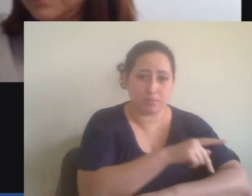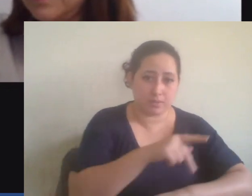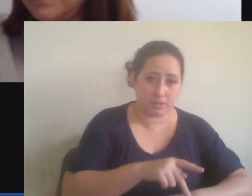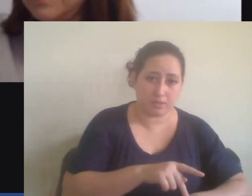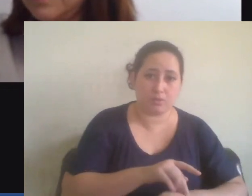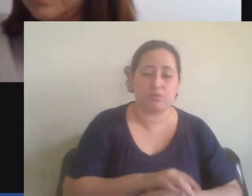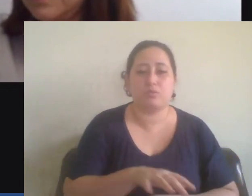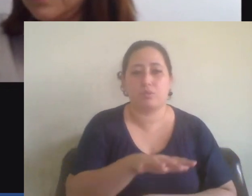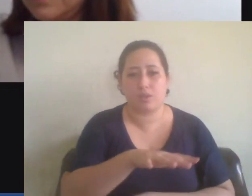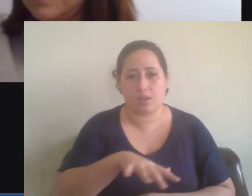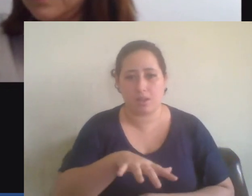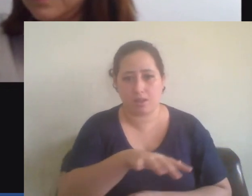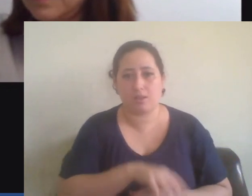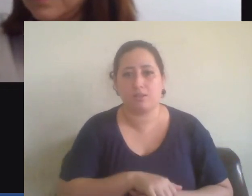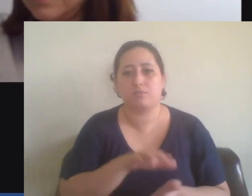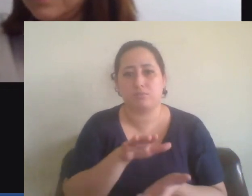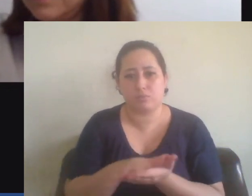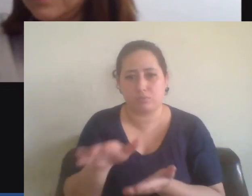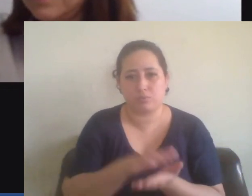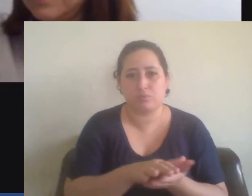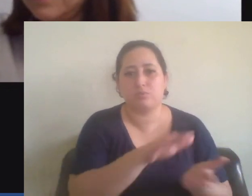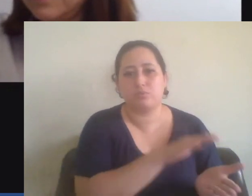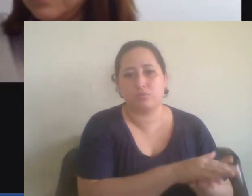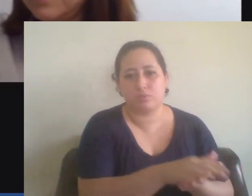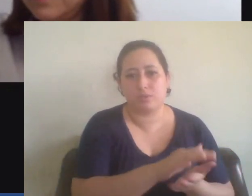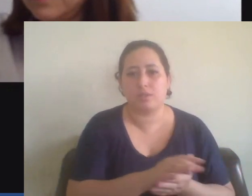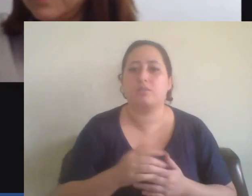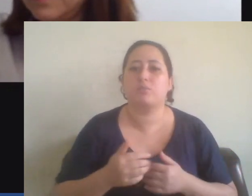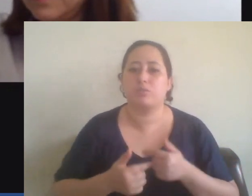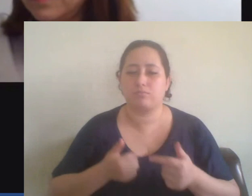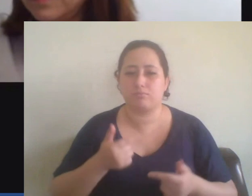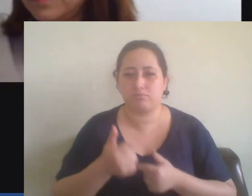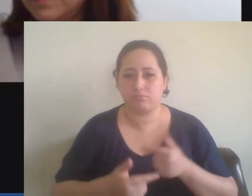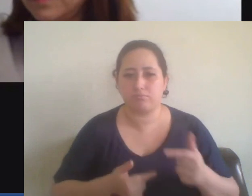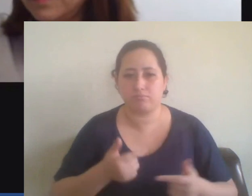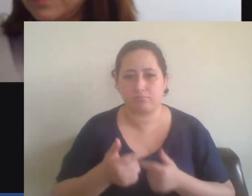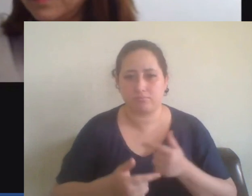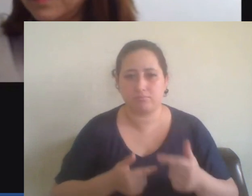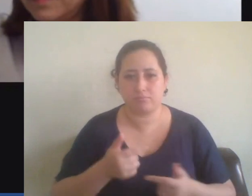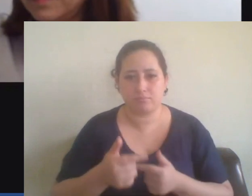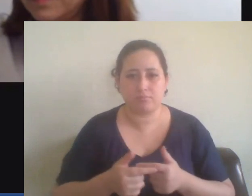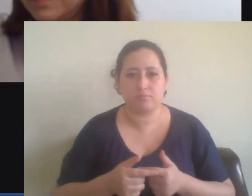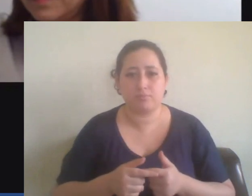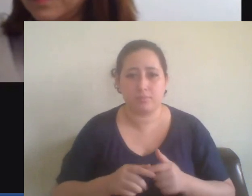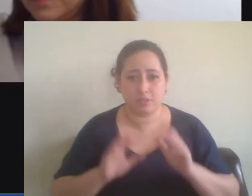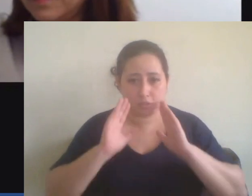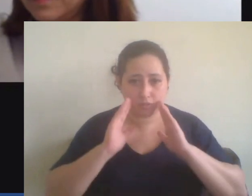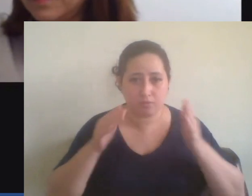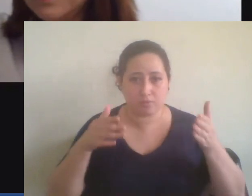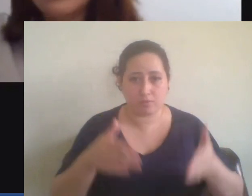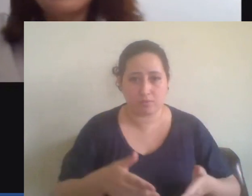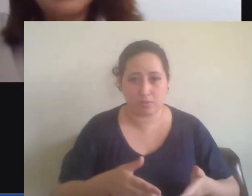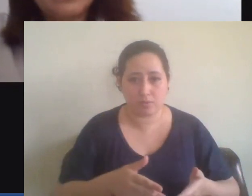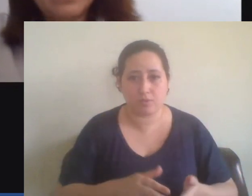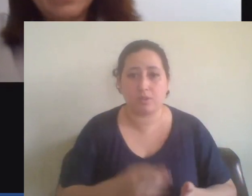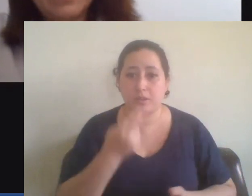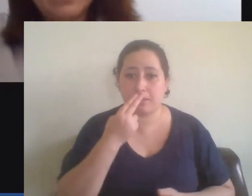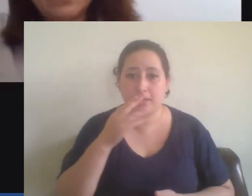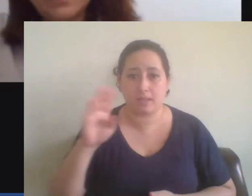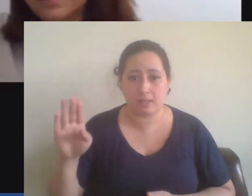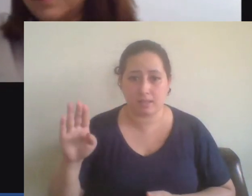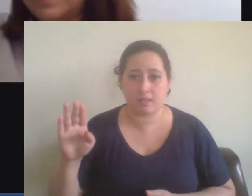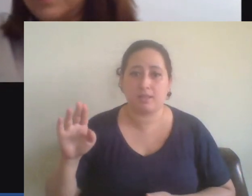ao nosso curso, eu tenho muitos trabalhos, principalmente sobre a questão do nazifacismo, a Segunda